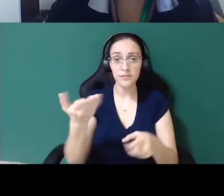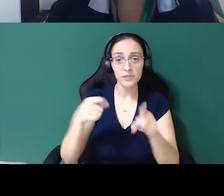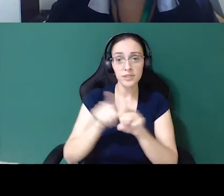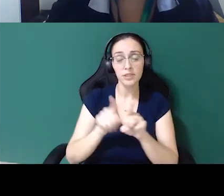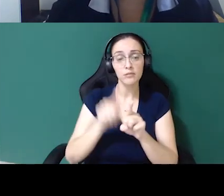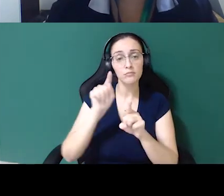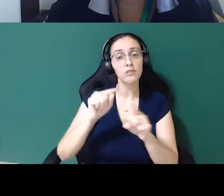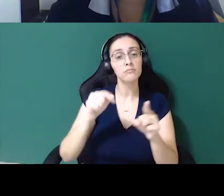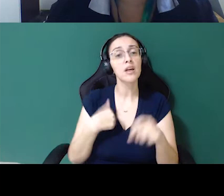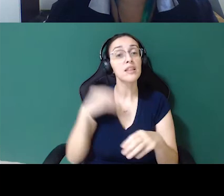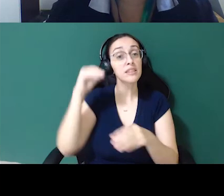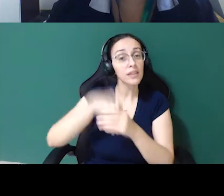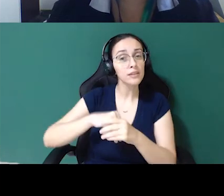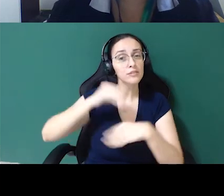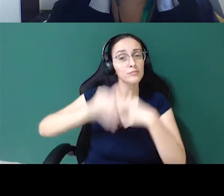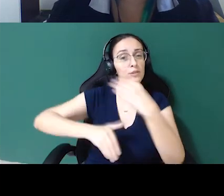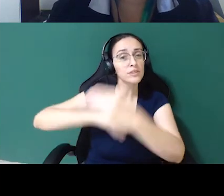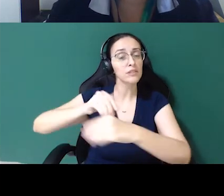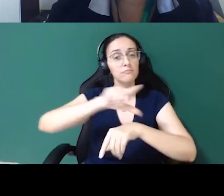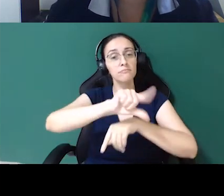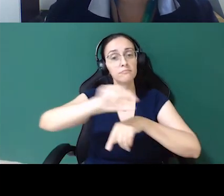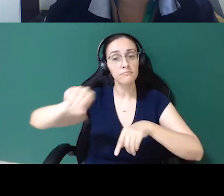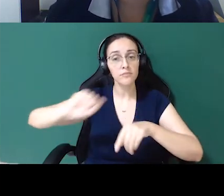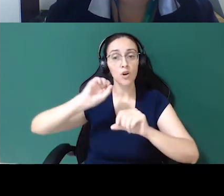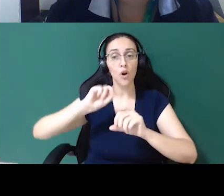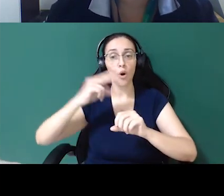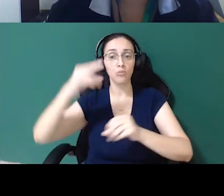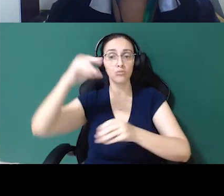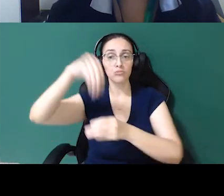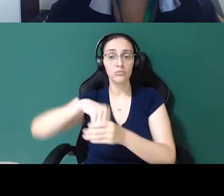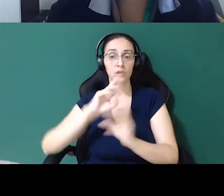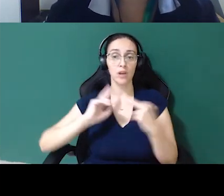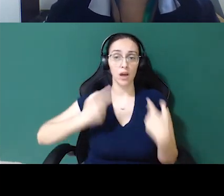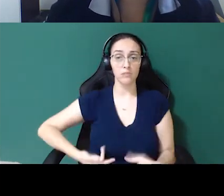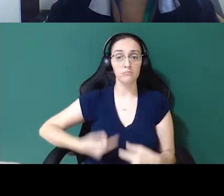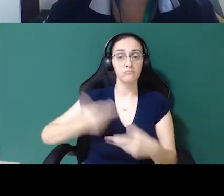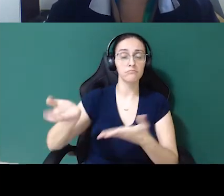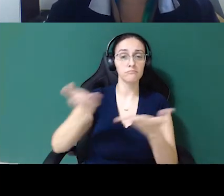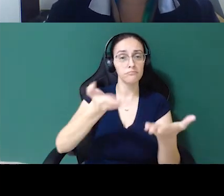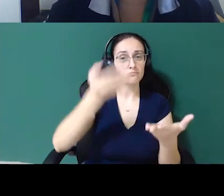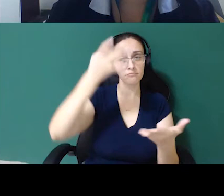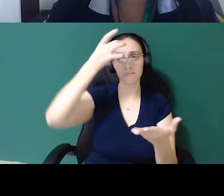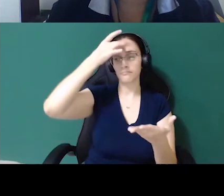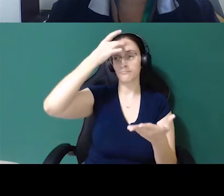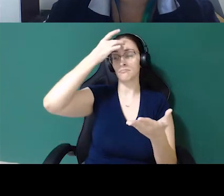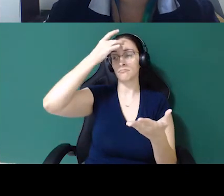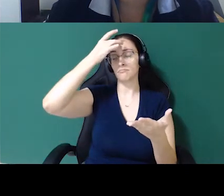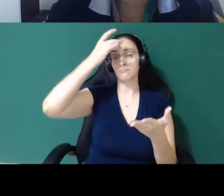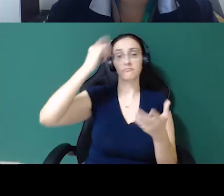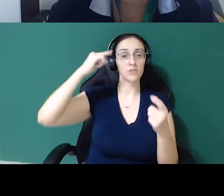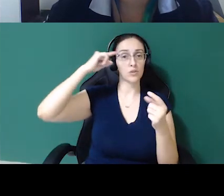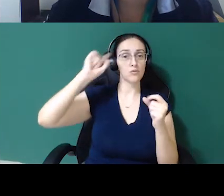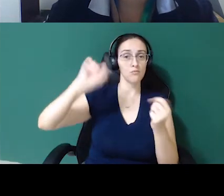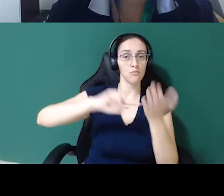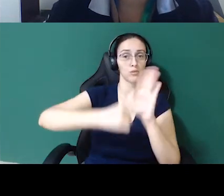dentro do processo seletivo, ou você dentro de um RH, trazer essa mentalidade de buscar, se